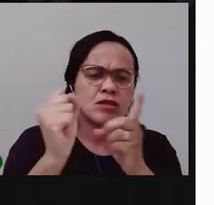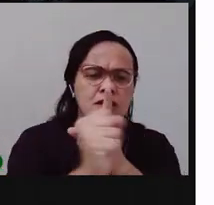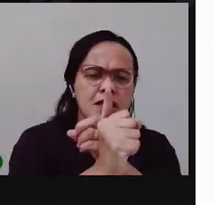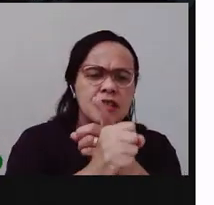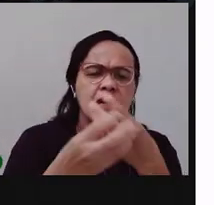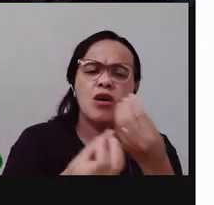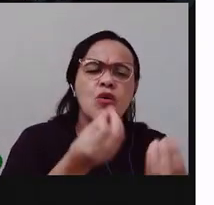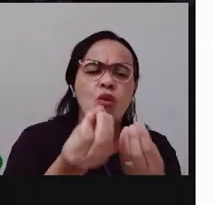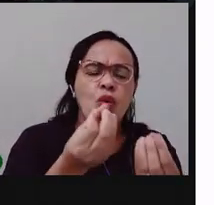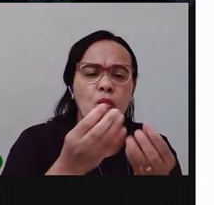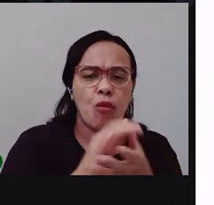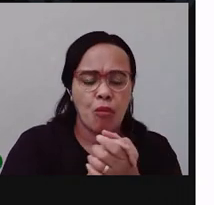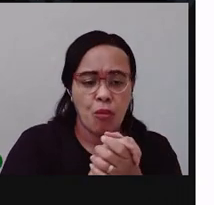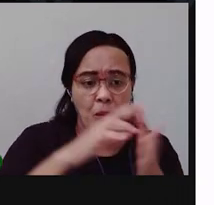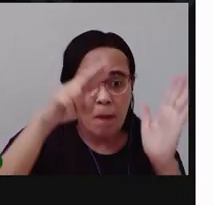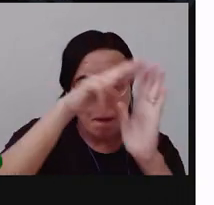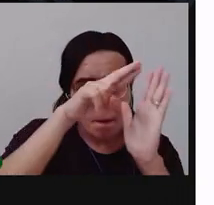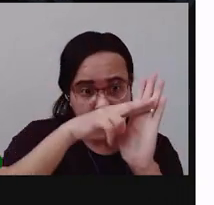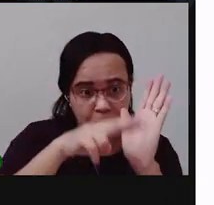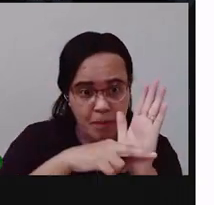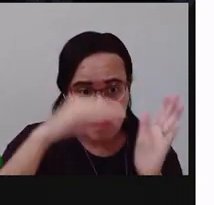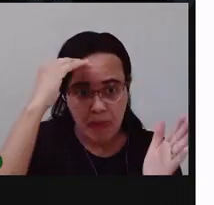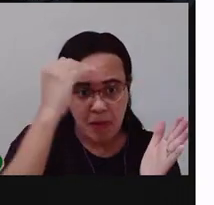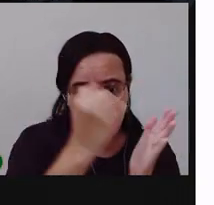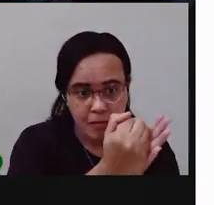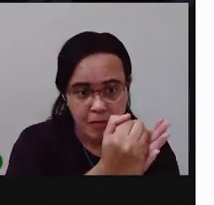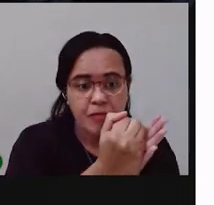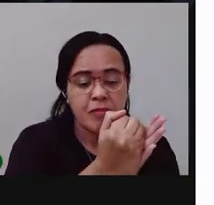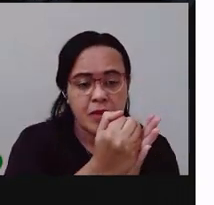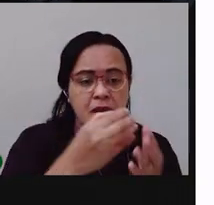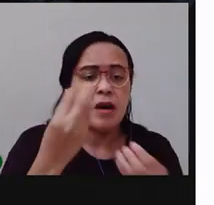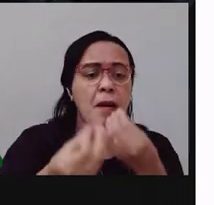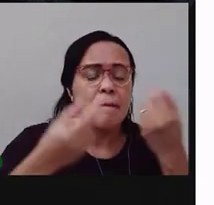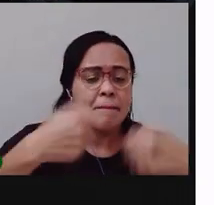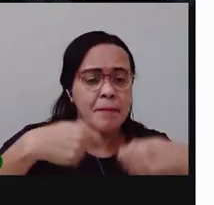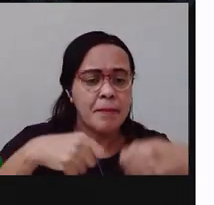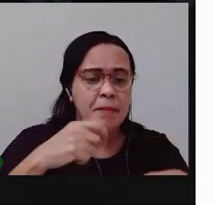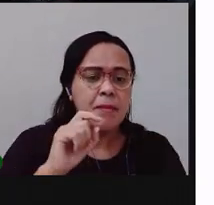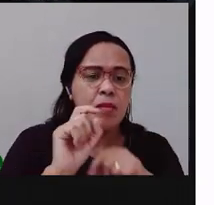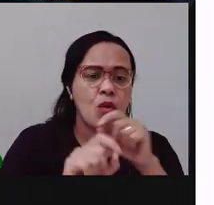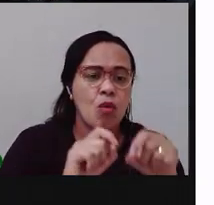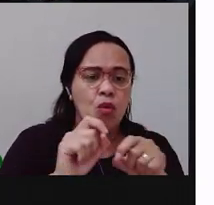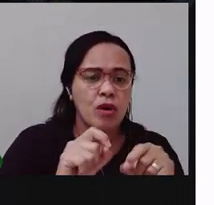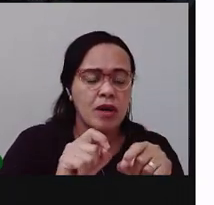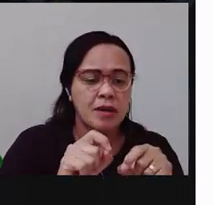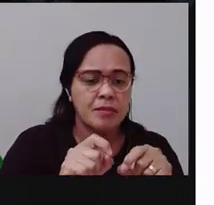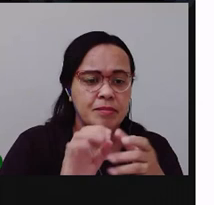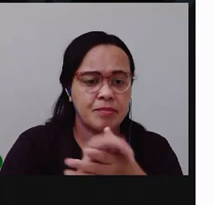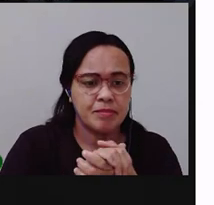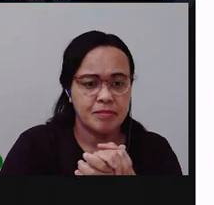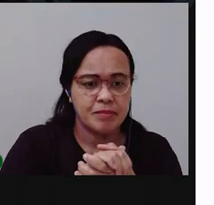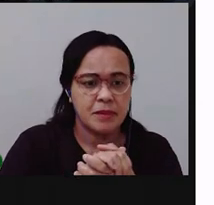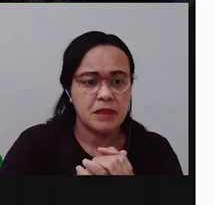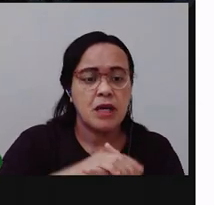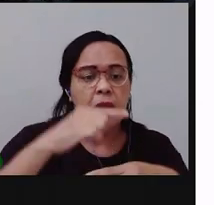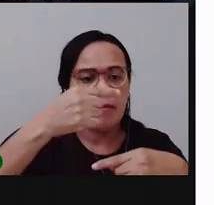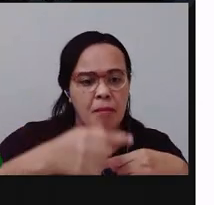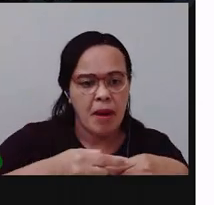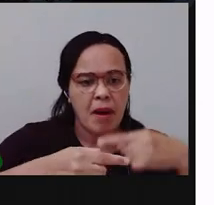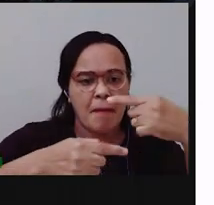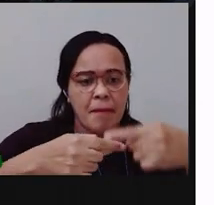Essas normas, esses princípios, essa forma de se comportar, é passada de geração em geração.